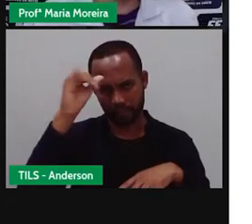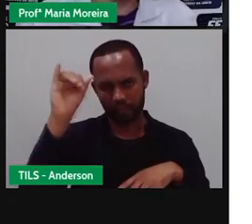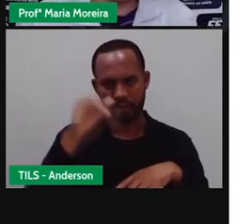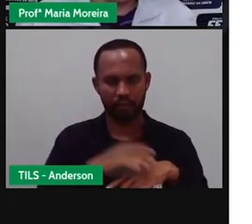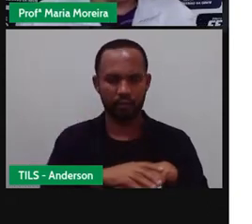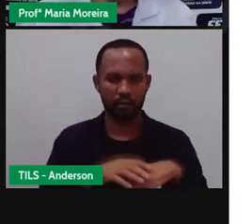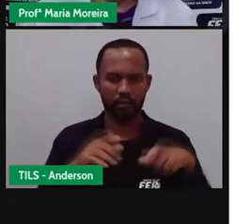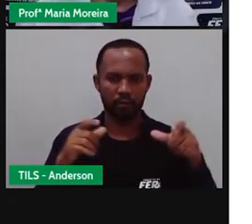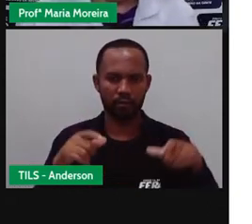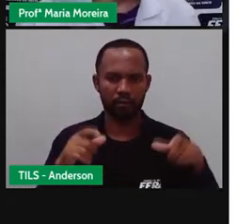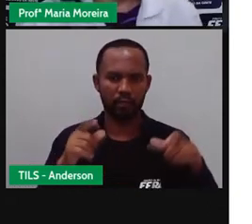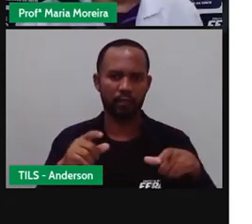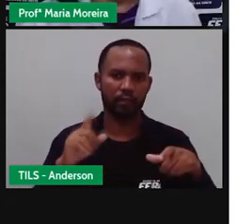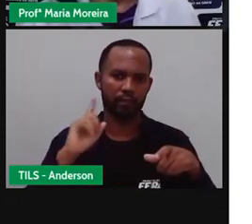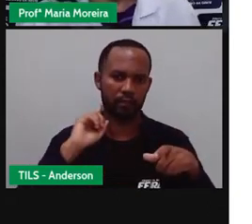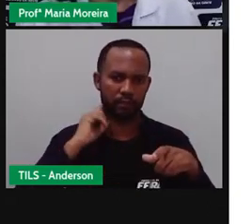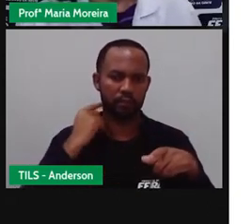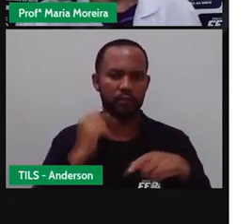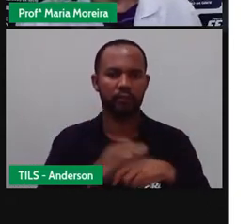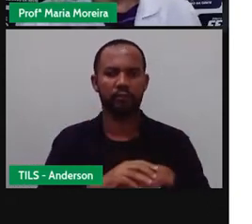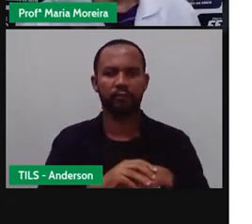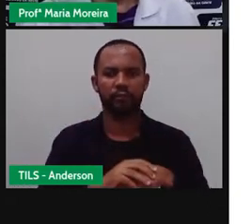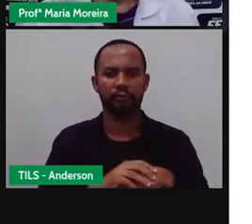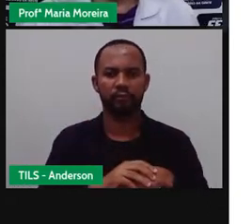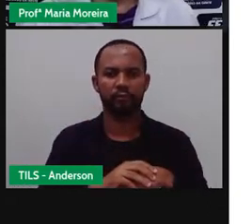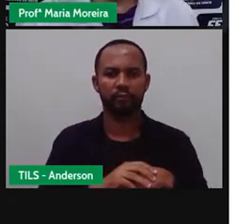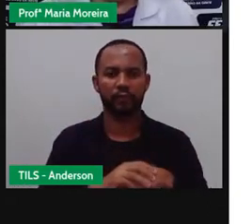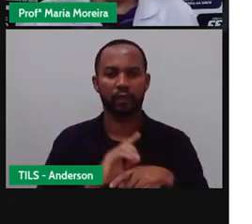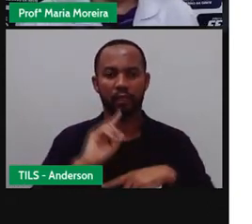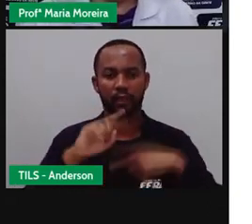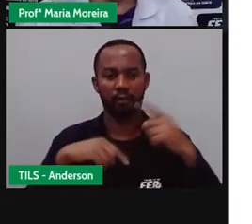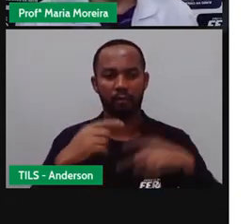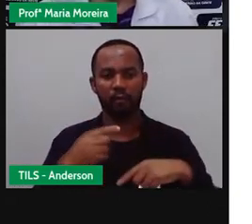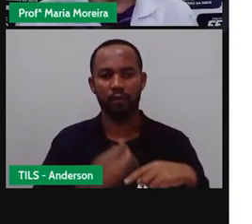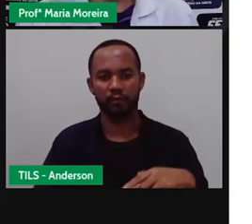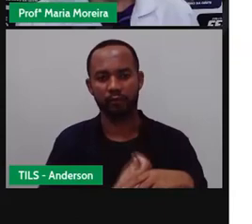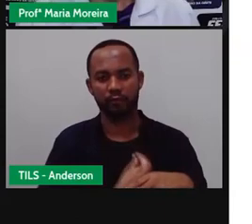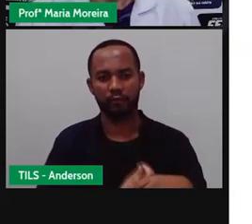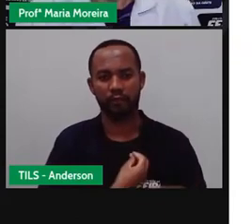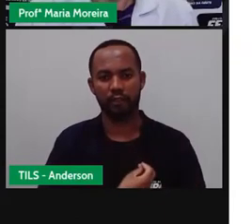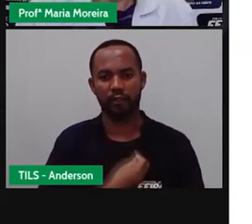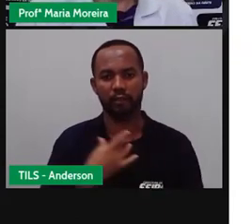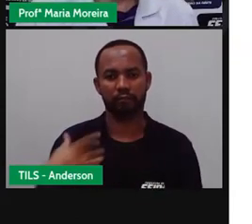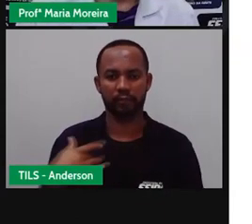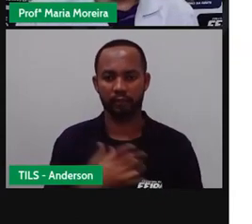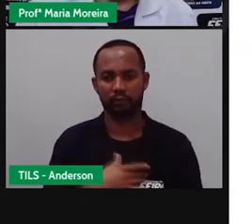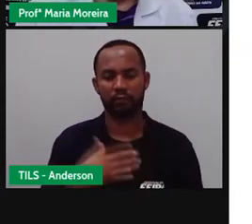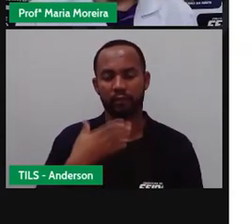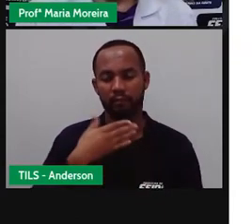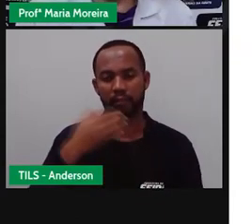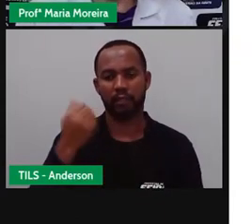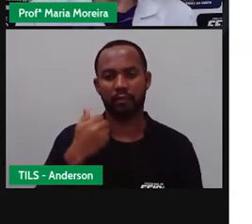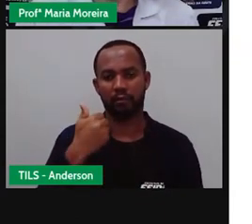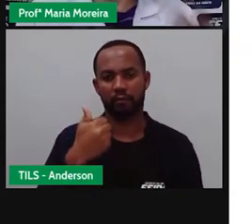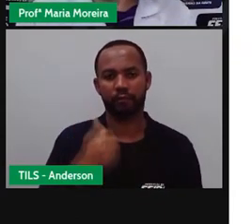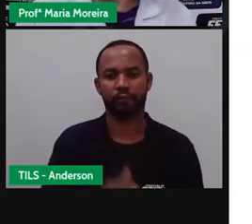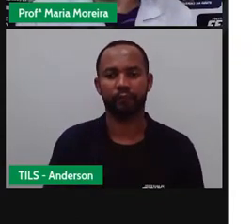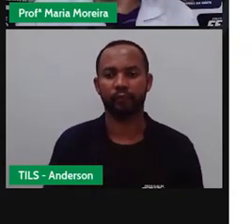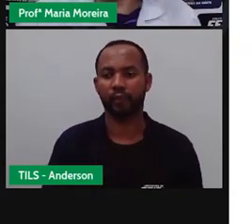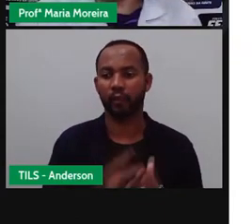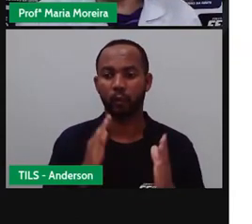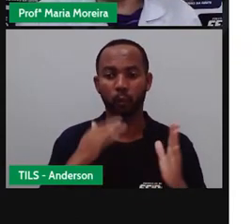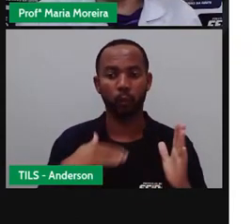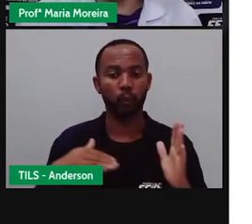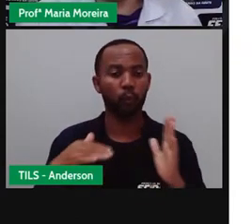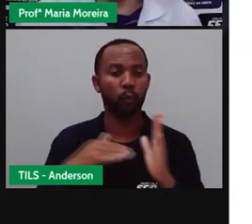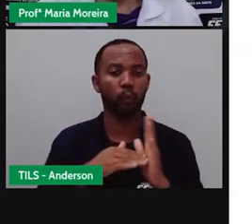exposição E aí provavelmente Teremos o quê? Uma vida mais saudável Bom, em seguida Fora todas essas